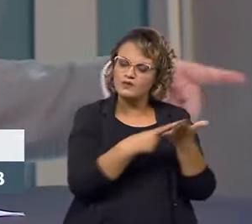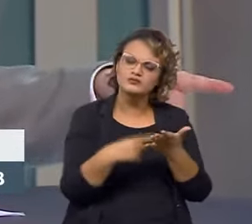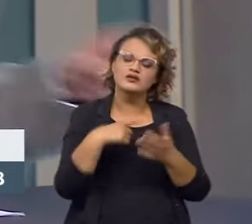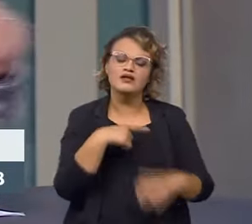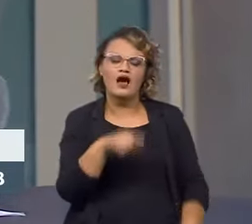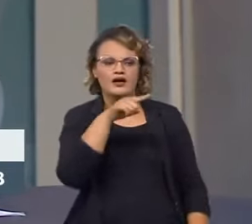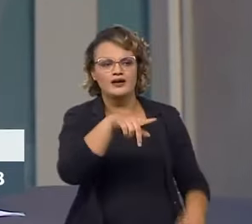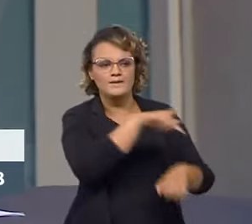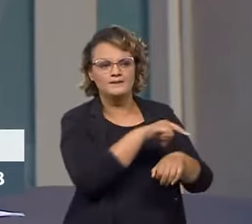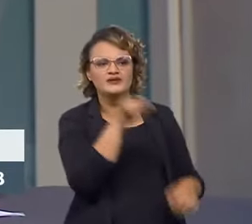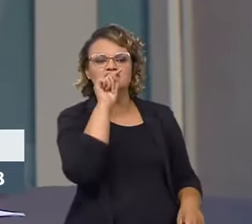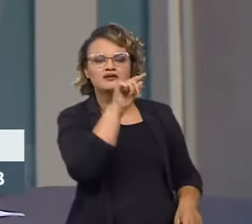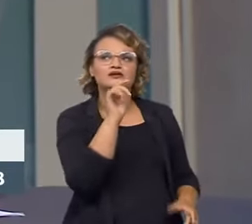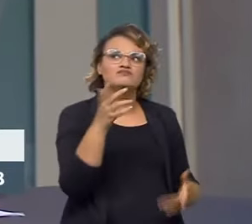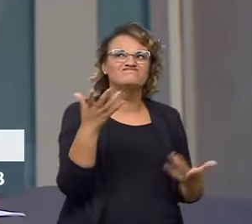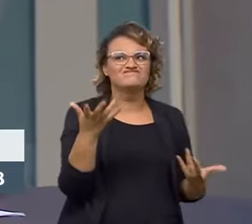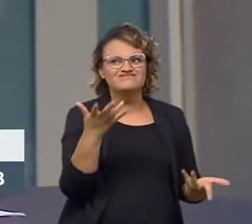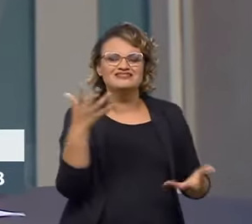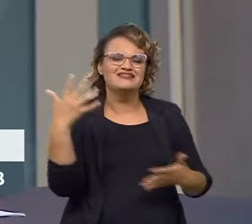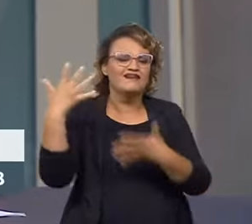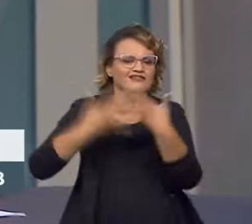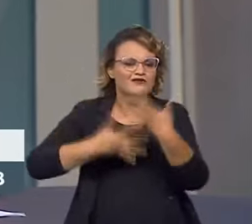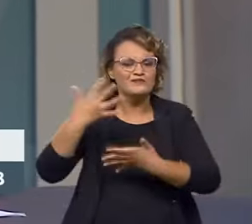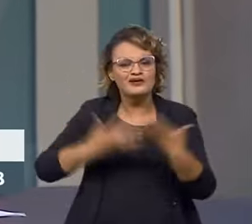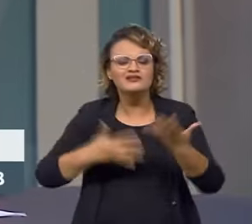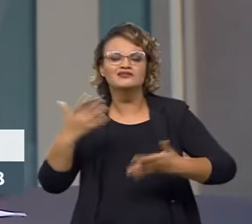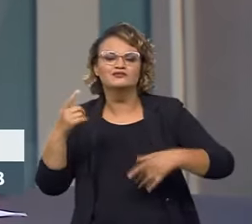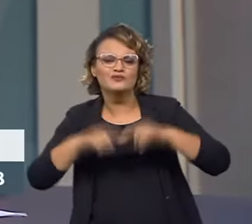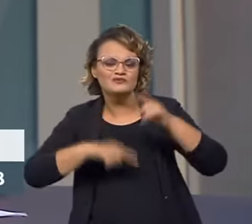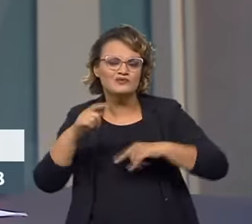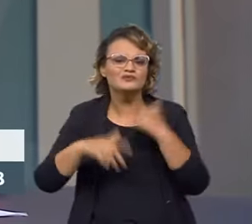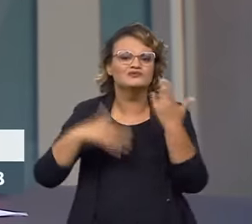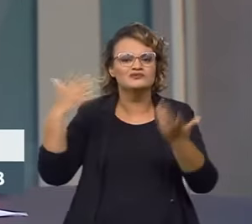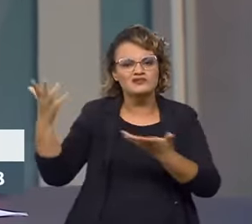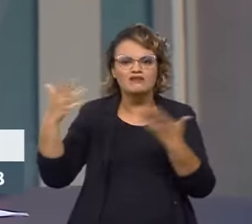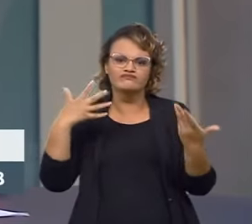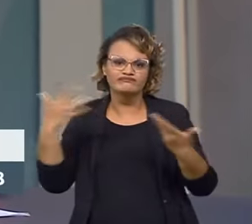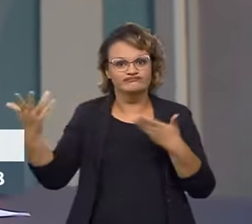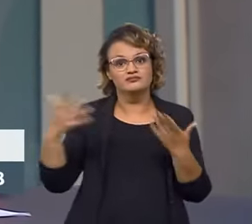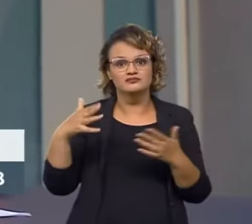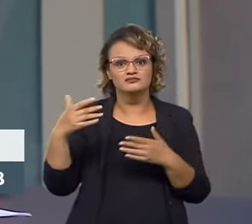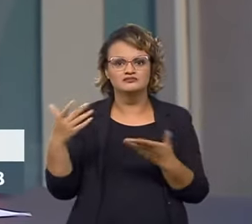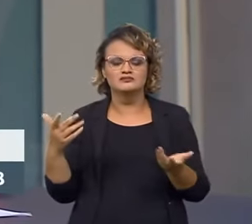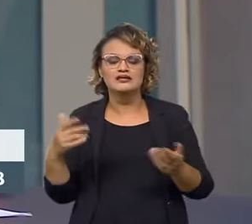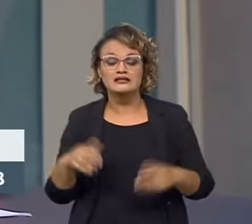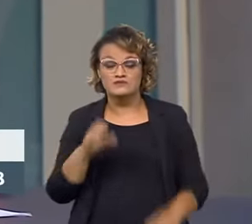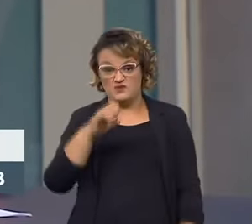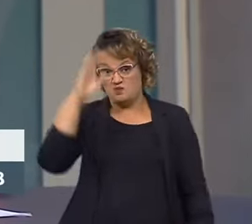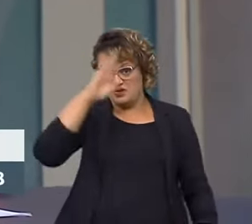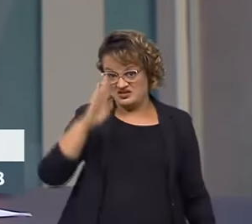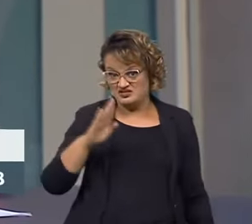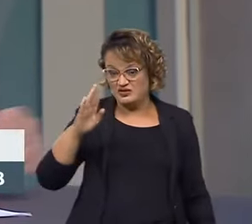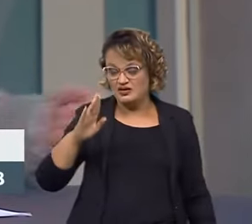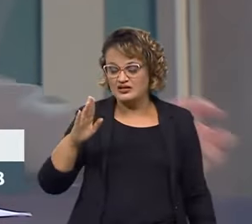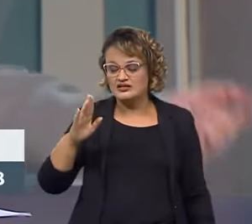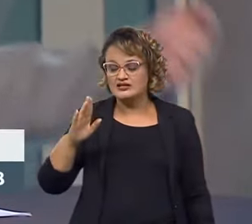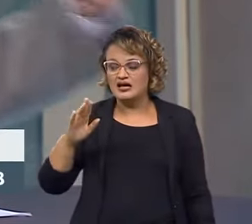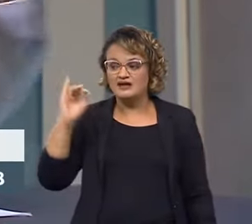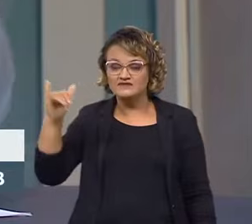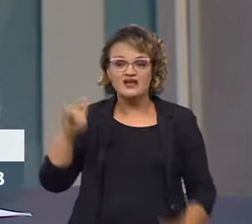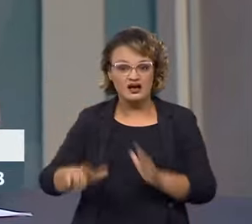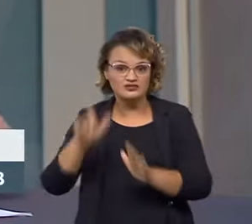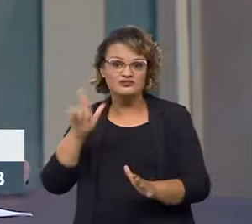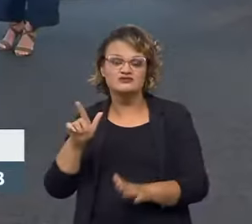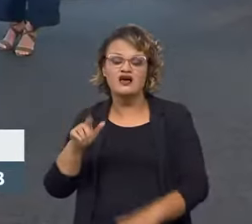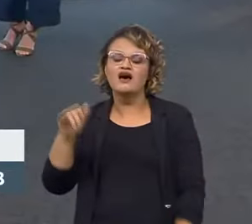aquele país X está botando uma barreira aos nossos produtos e vice-versa. Então, se o Brasil fizer algo parecido, eles